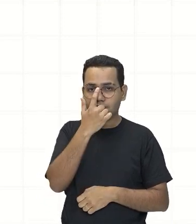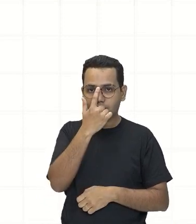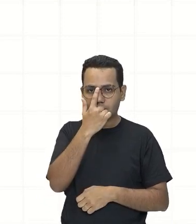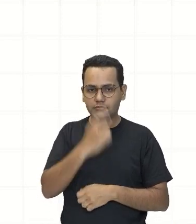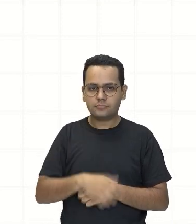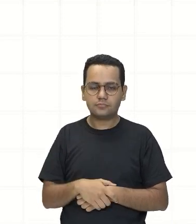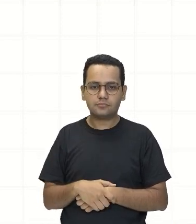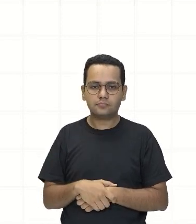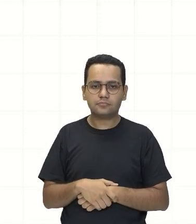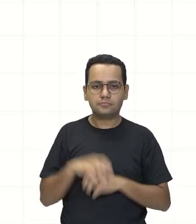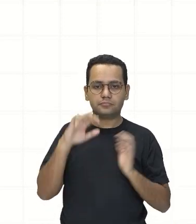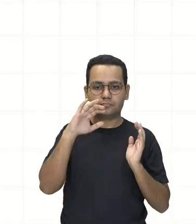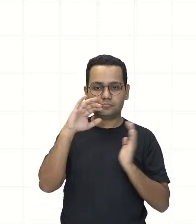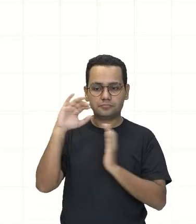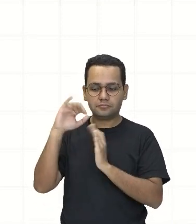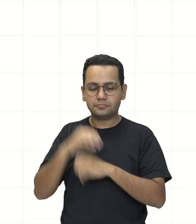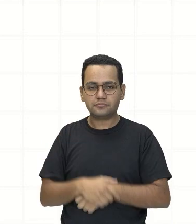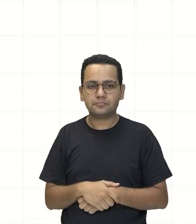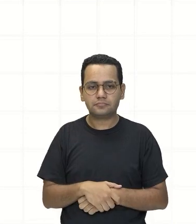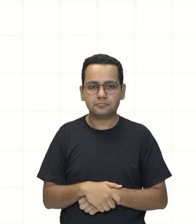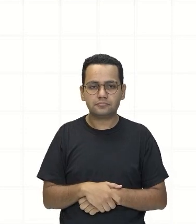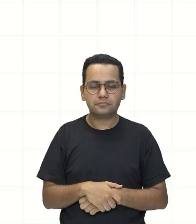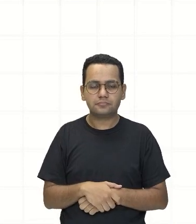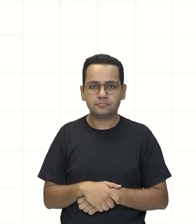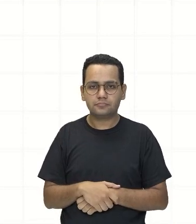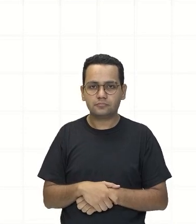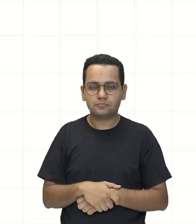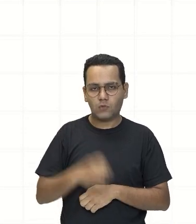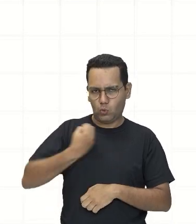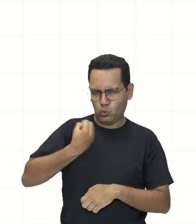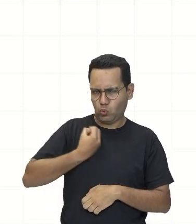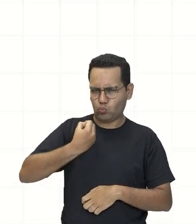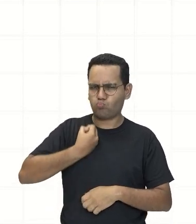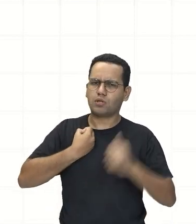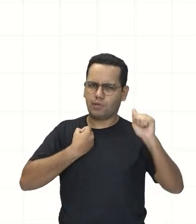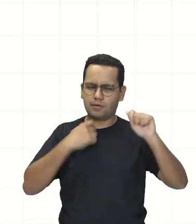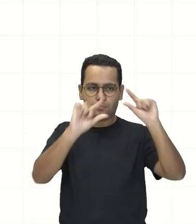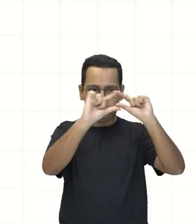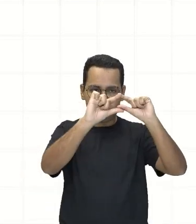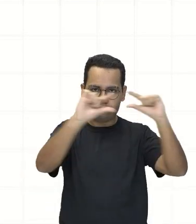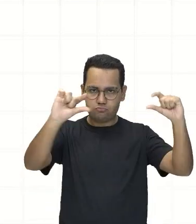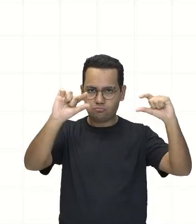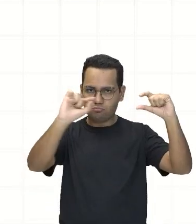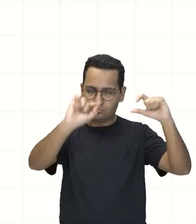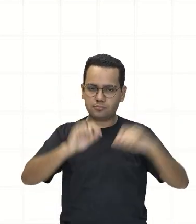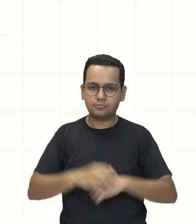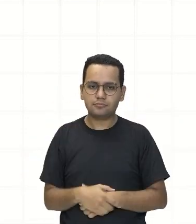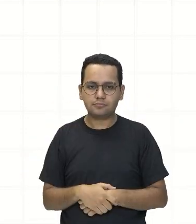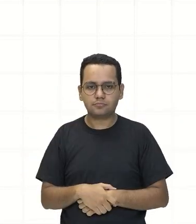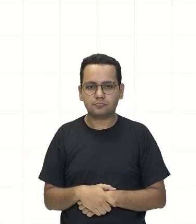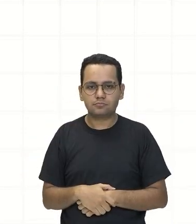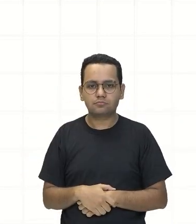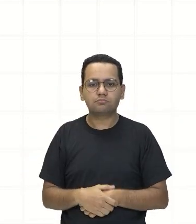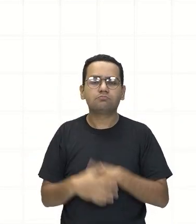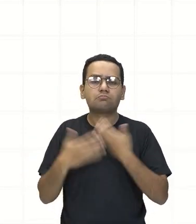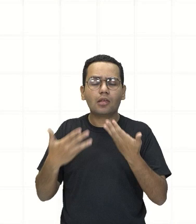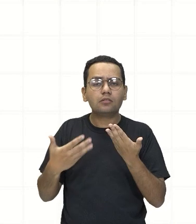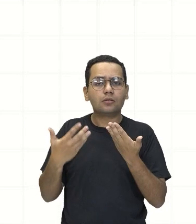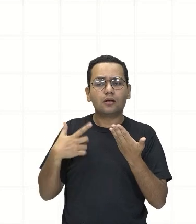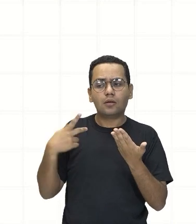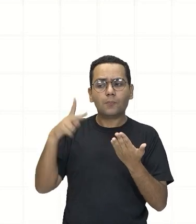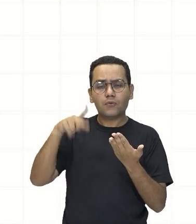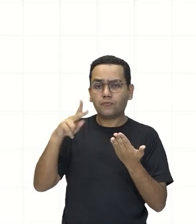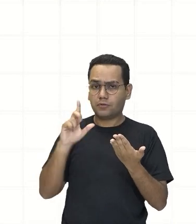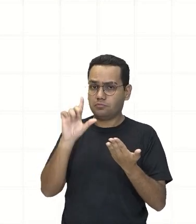Nós temos aqui Igualar os expoentes Então vamos optar Aqui a opção Foi pegar o 10